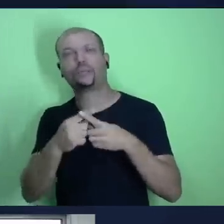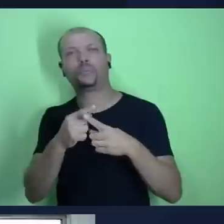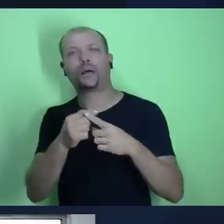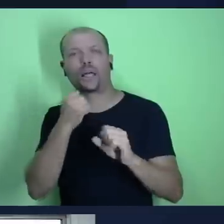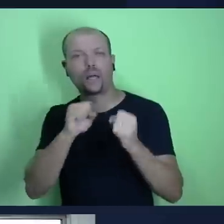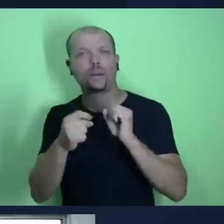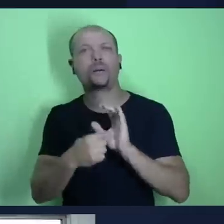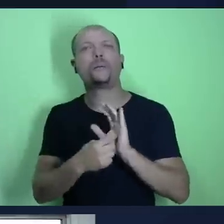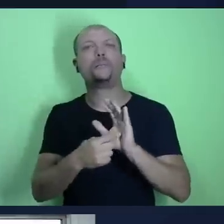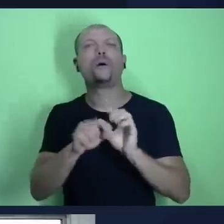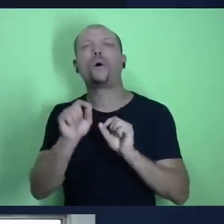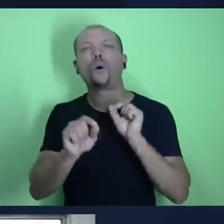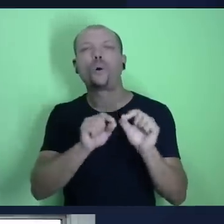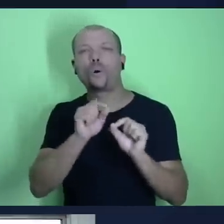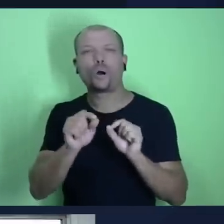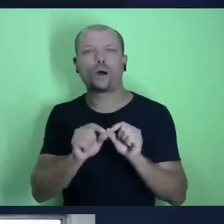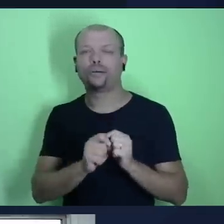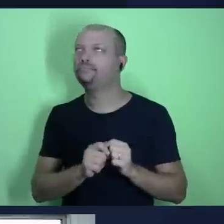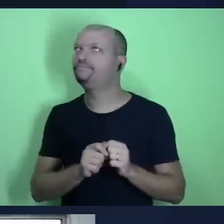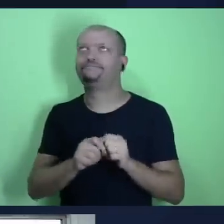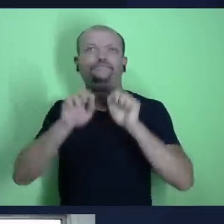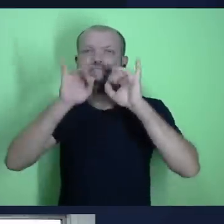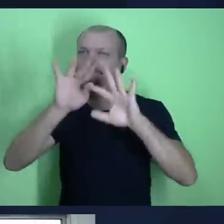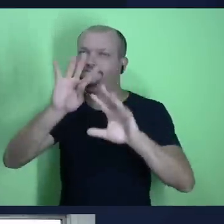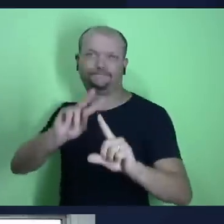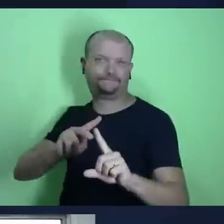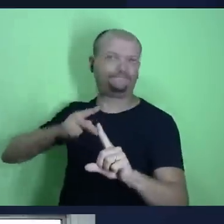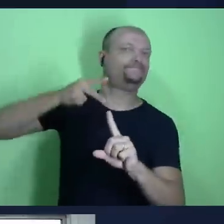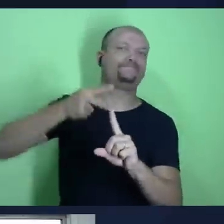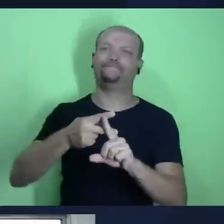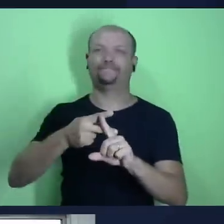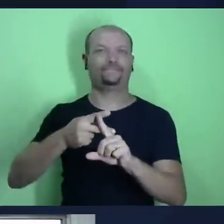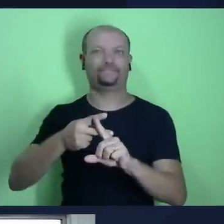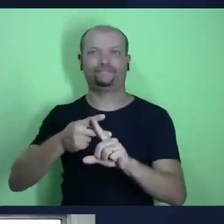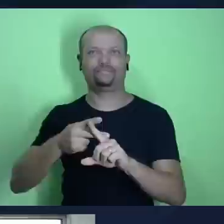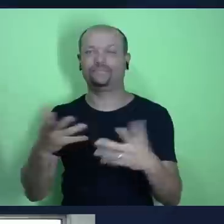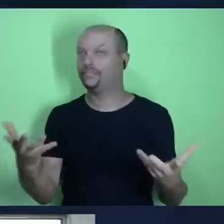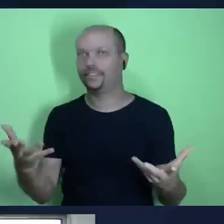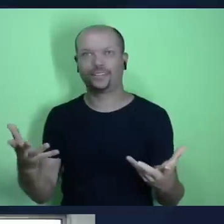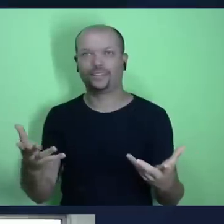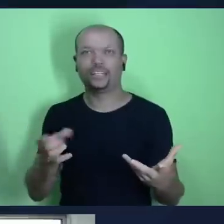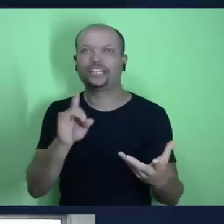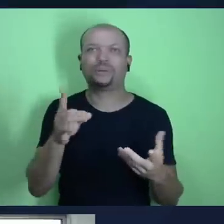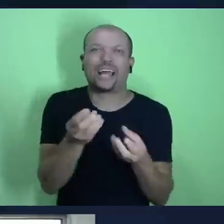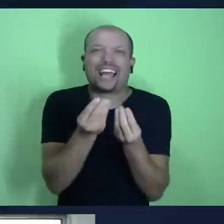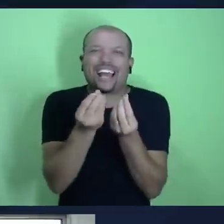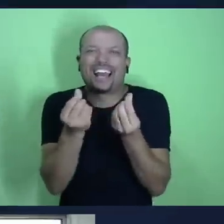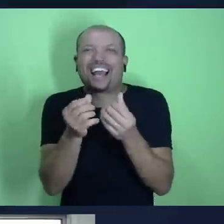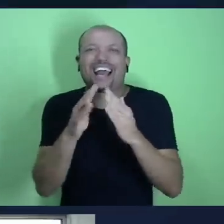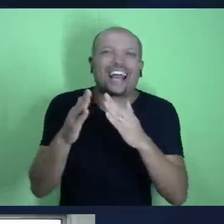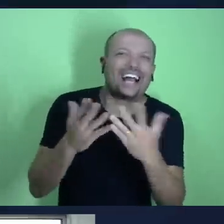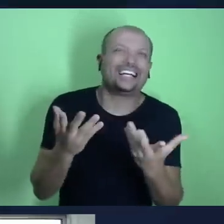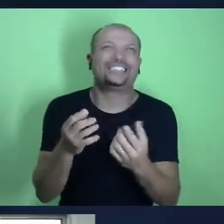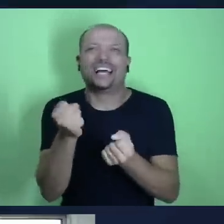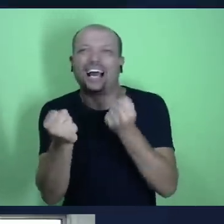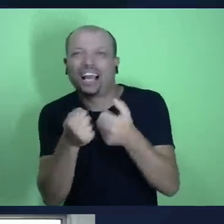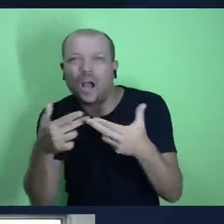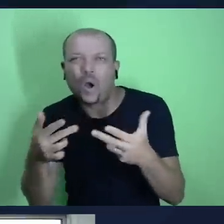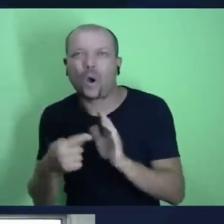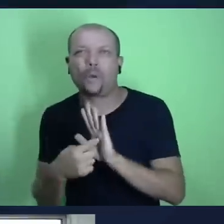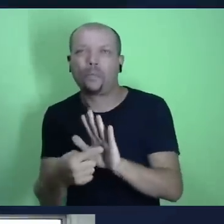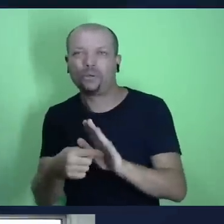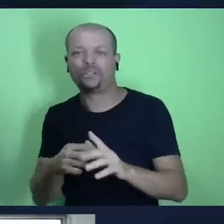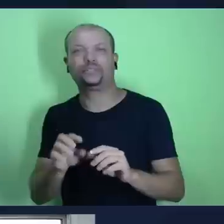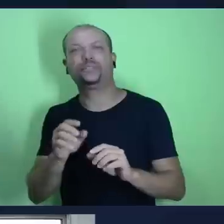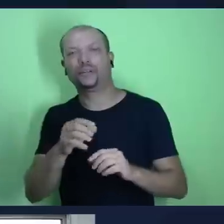mostra a maior de todas as bênçãos. Além das bênçãos materiais que estão sendo expostas ali em Mateus